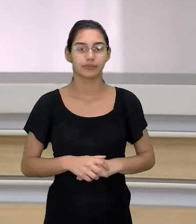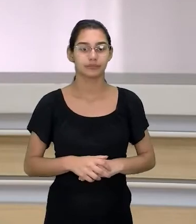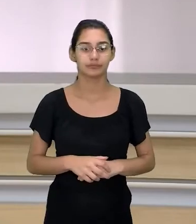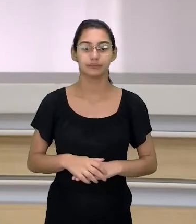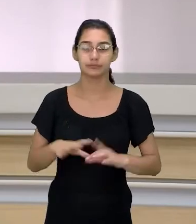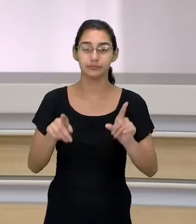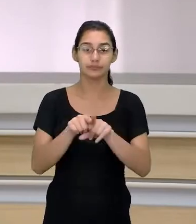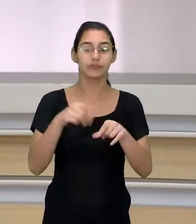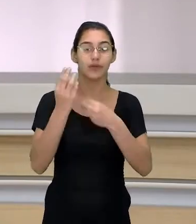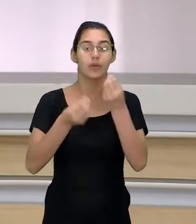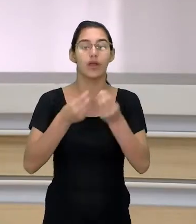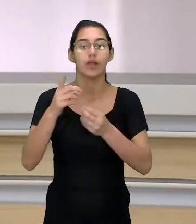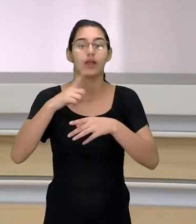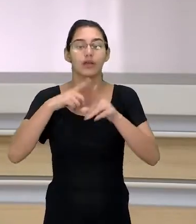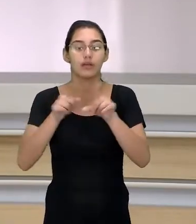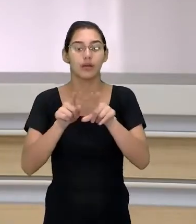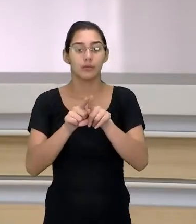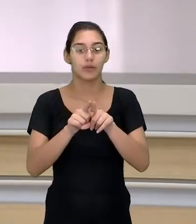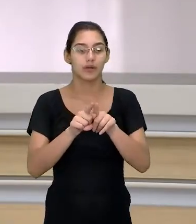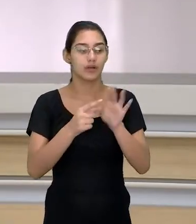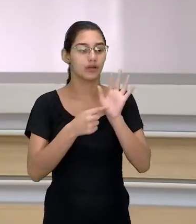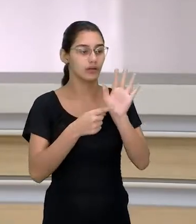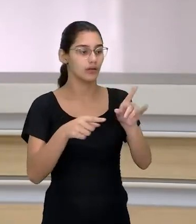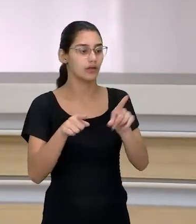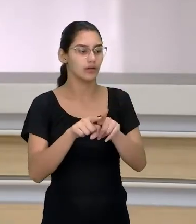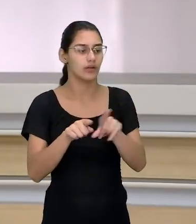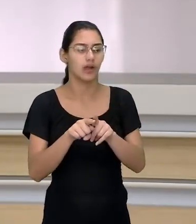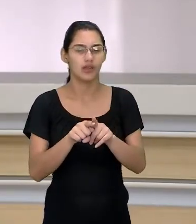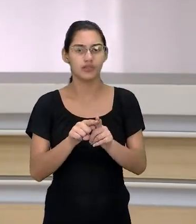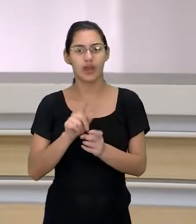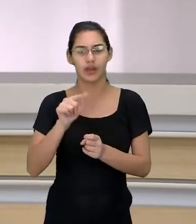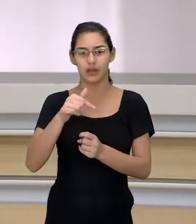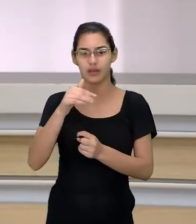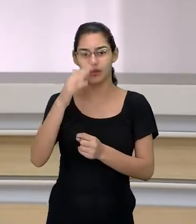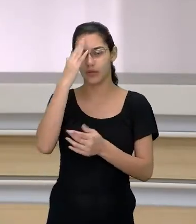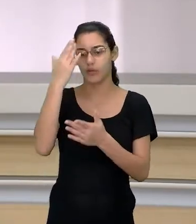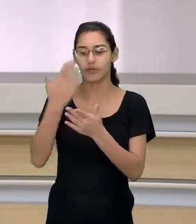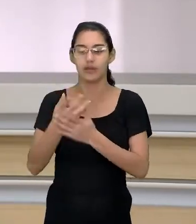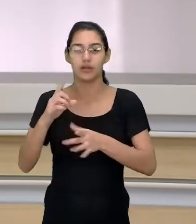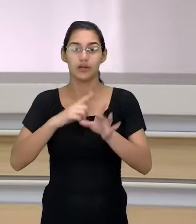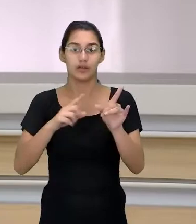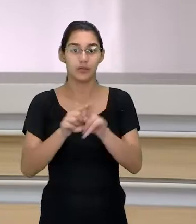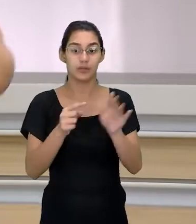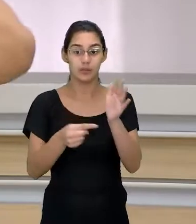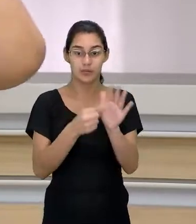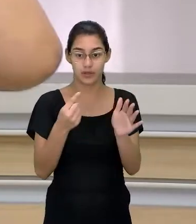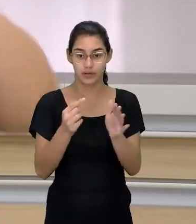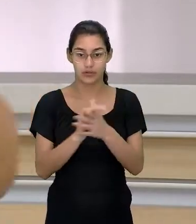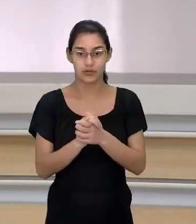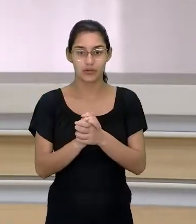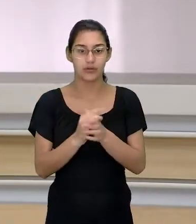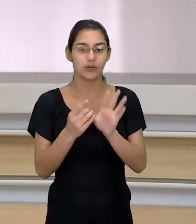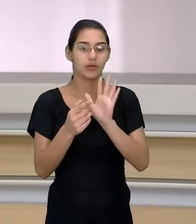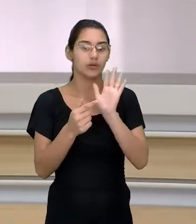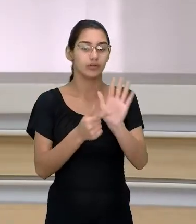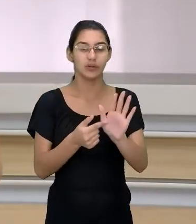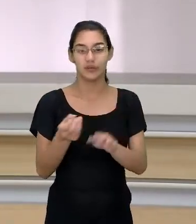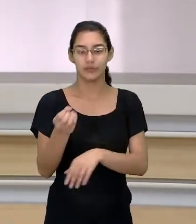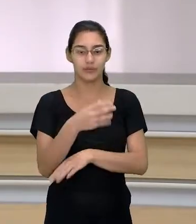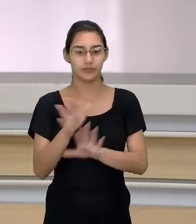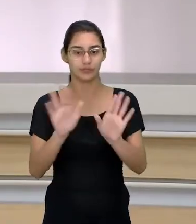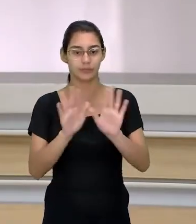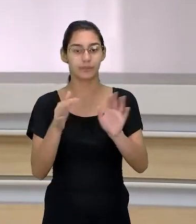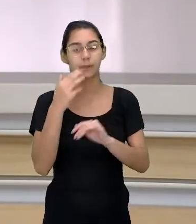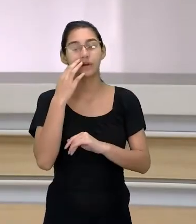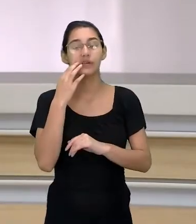quando o que gerou boa parte dessas desconfianças, principalmente, não vamos botar coisa muito recente,